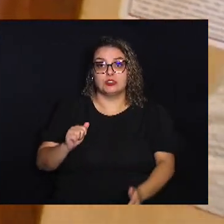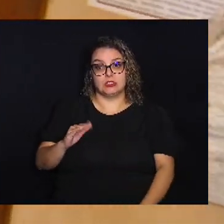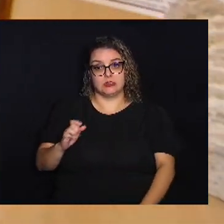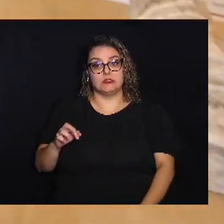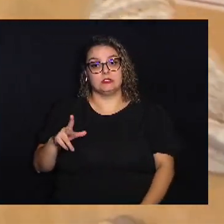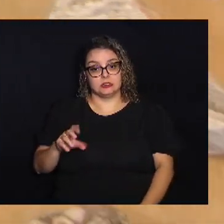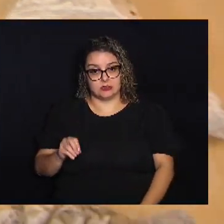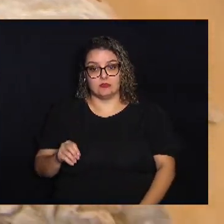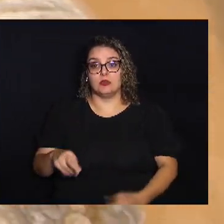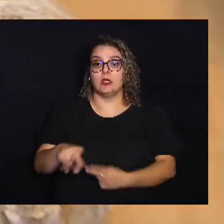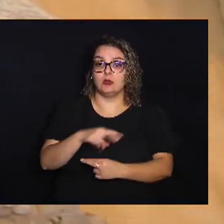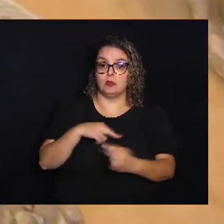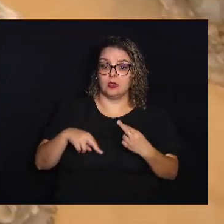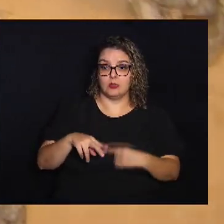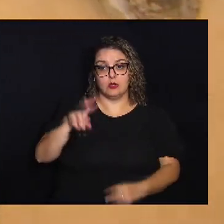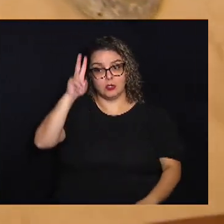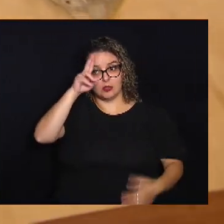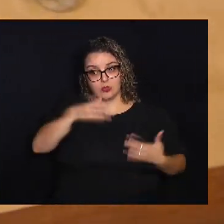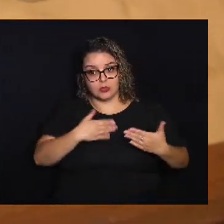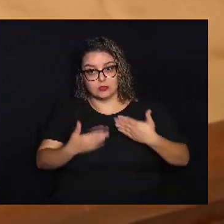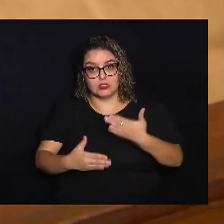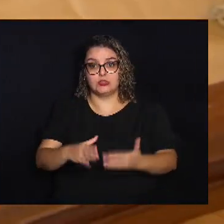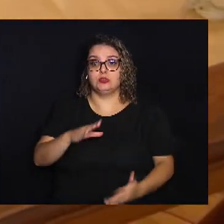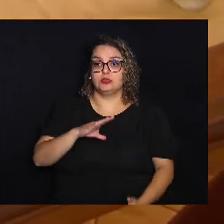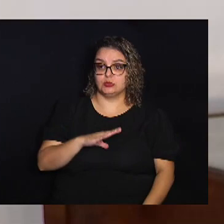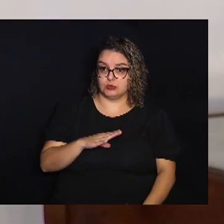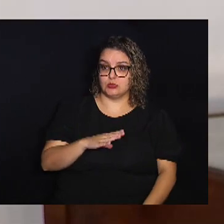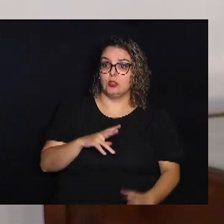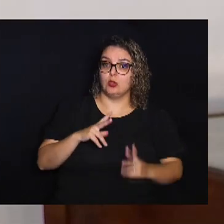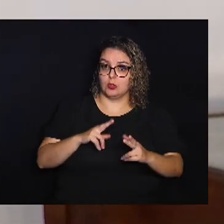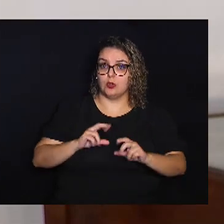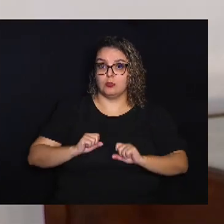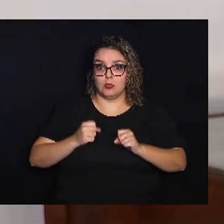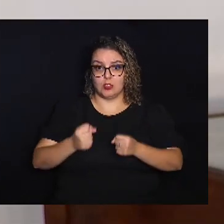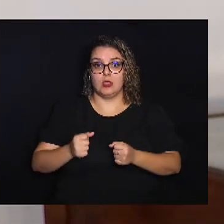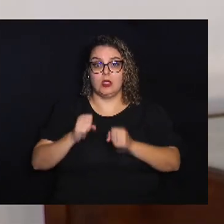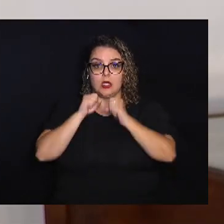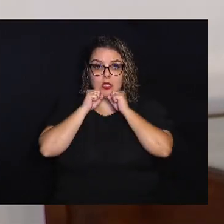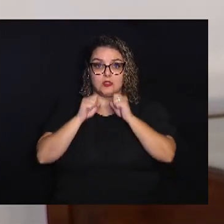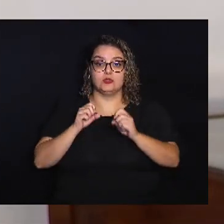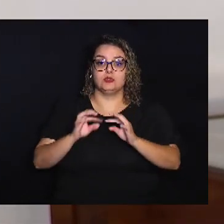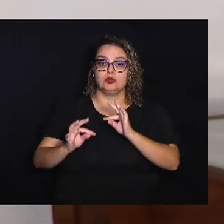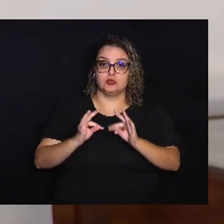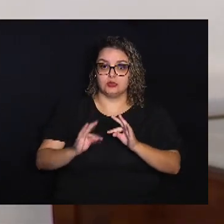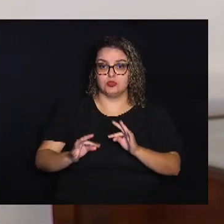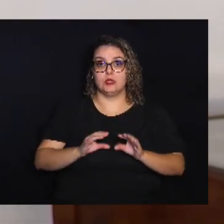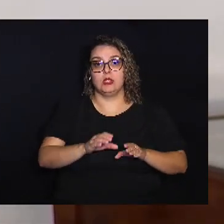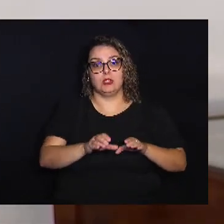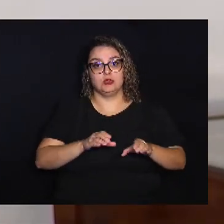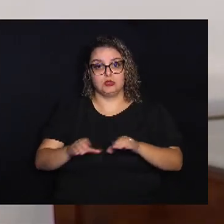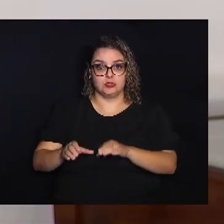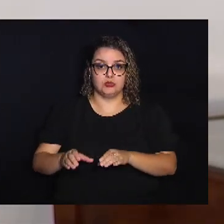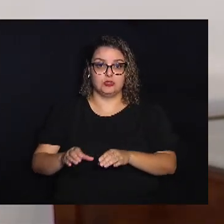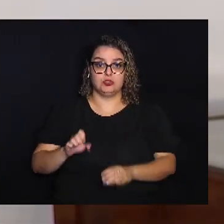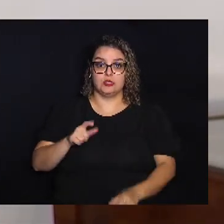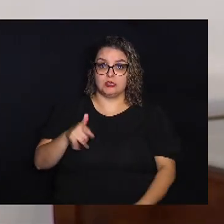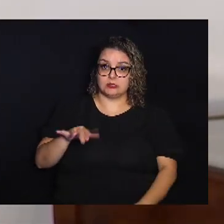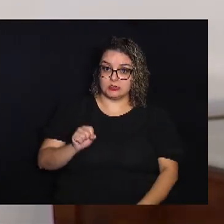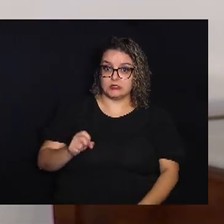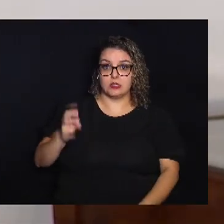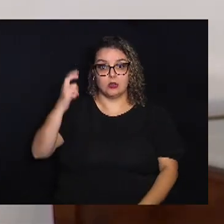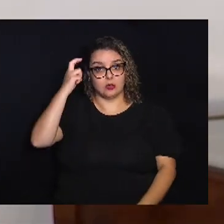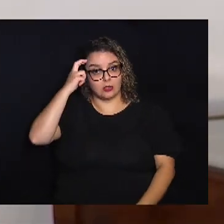Relacionados A história do município Como reforçou A assessora técnica Da Coordenadoria De Extensão Cultural